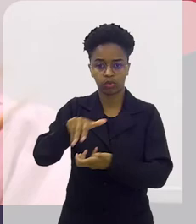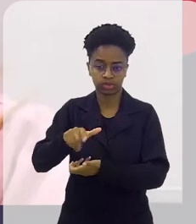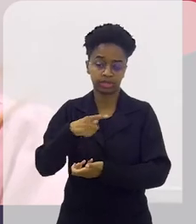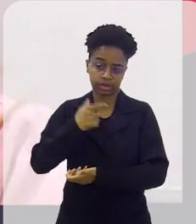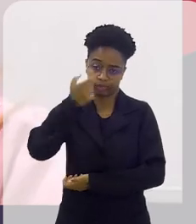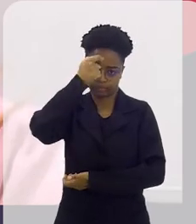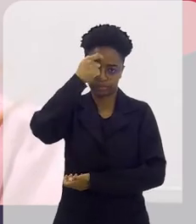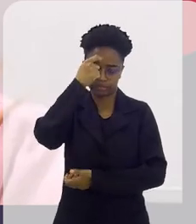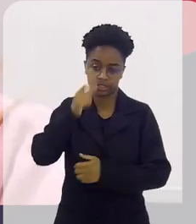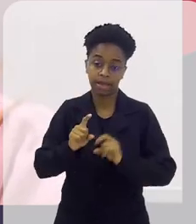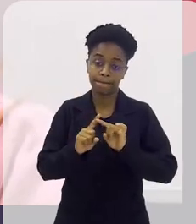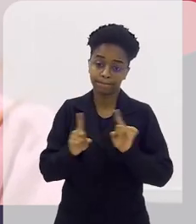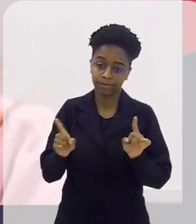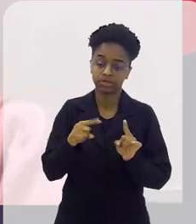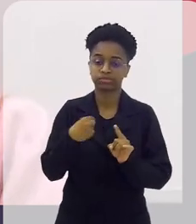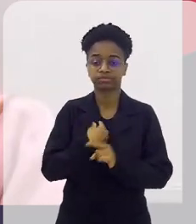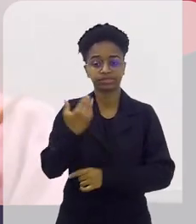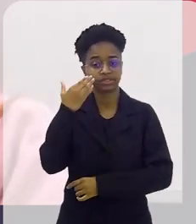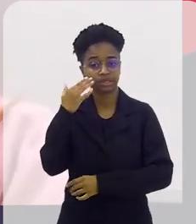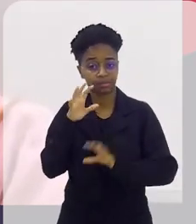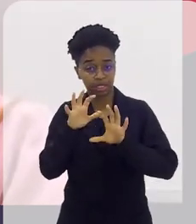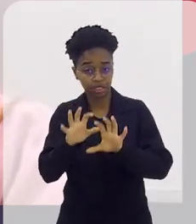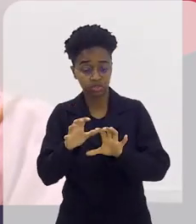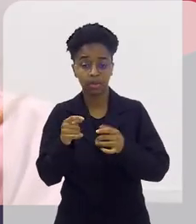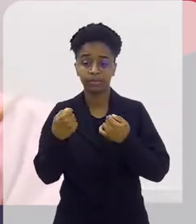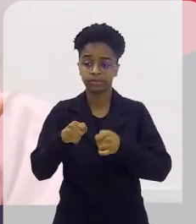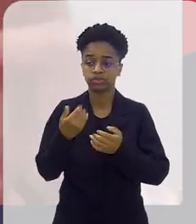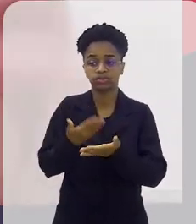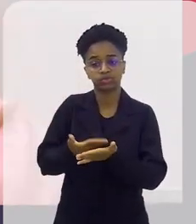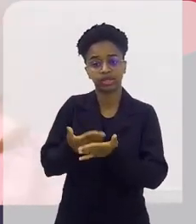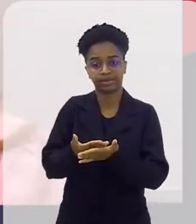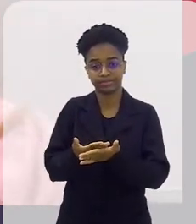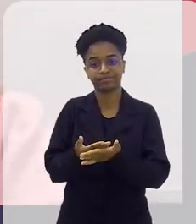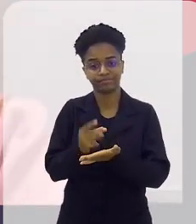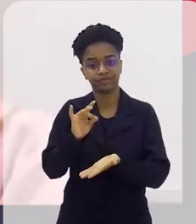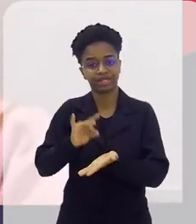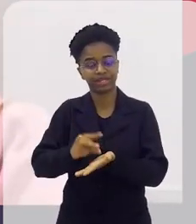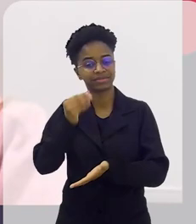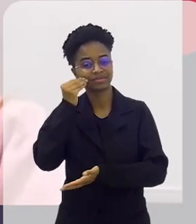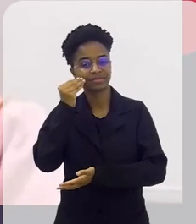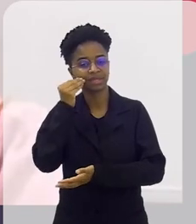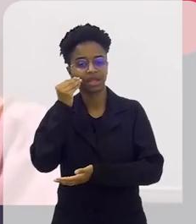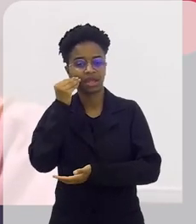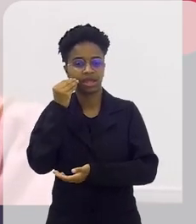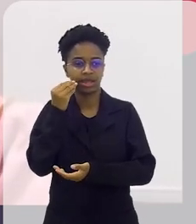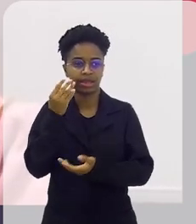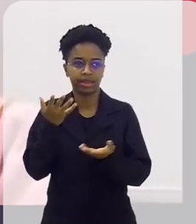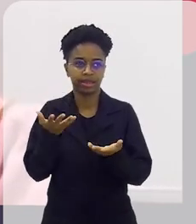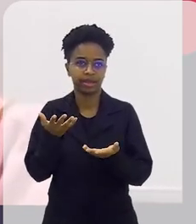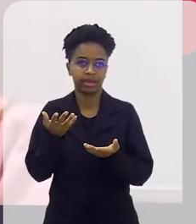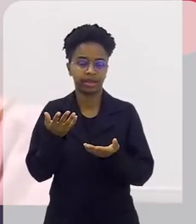consciência disso. E sabendo disso, temos que estudar justamente para poder